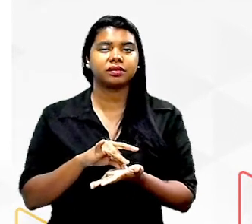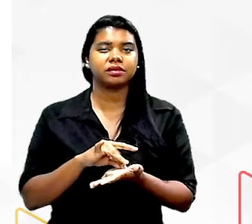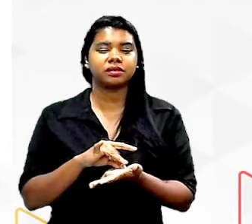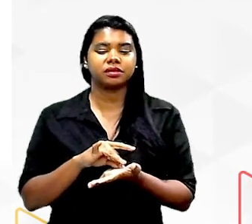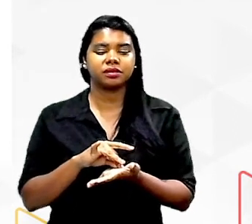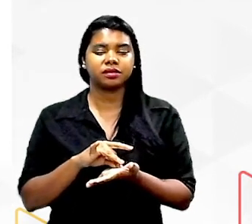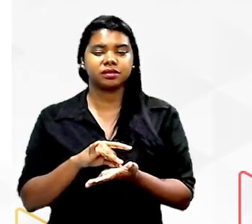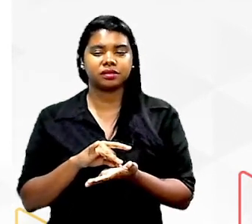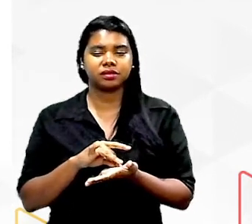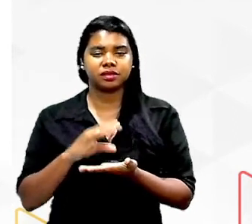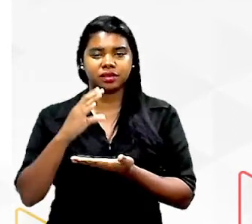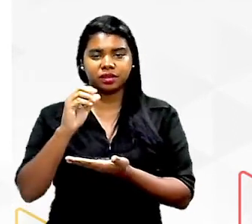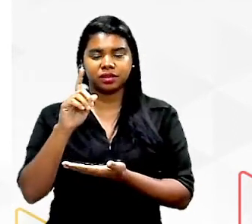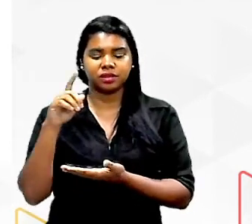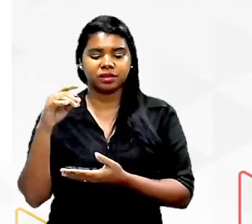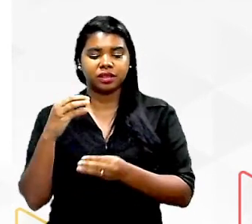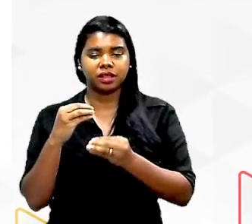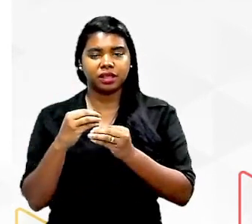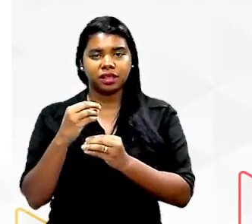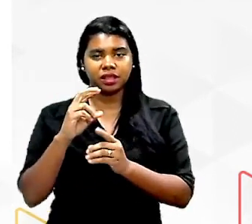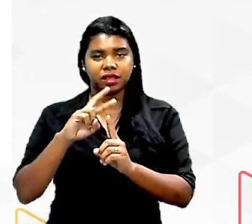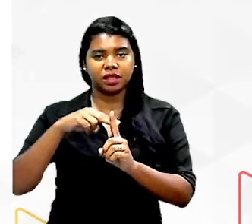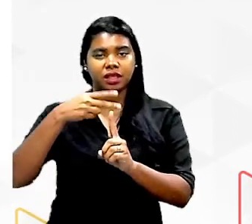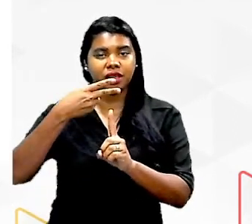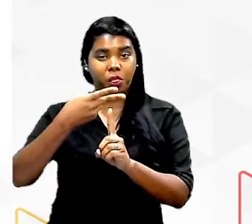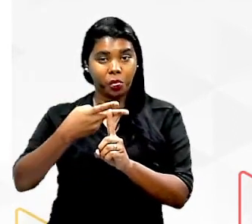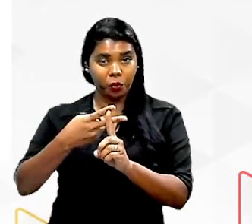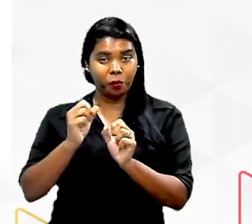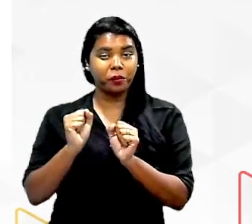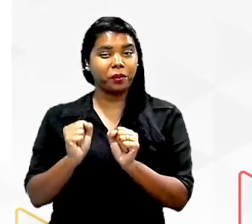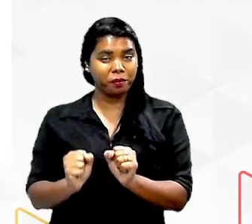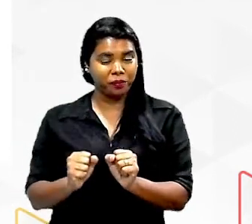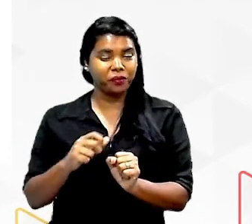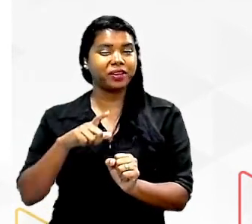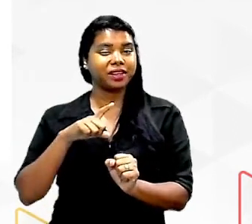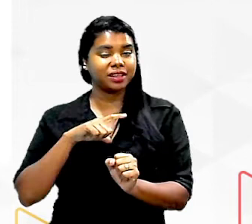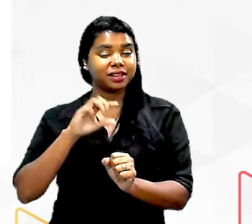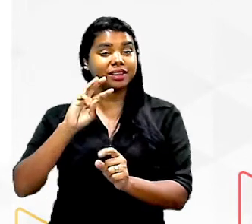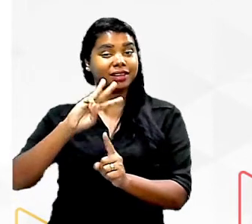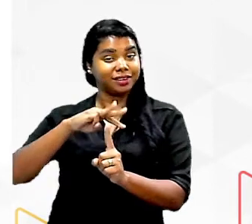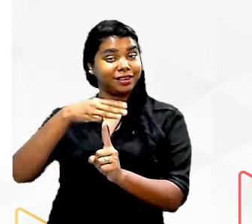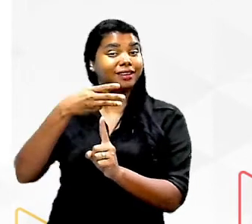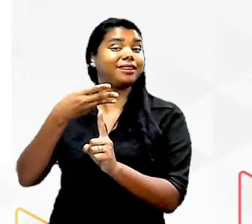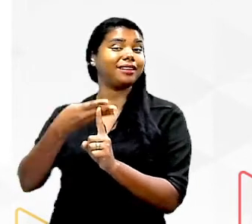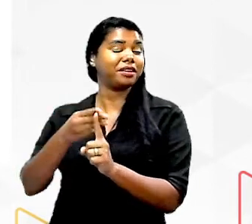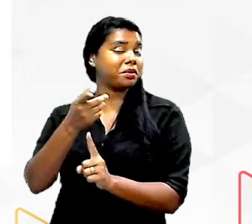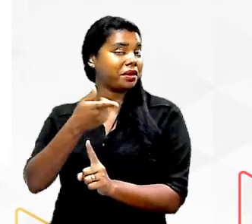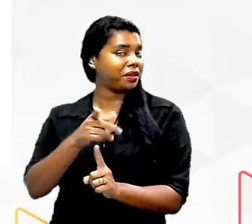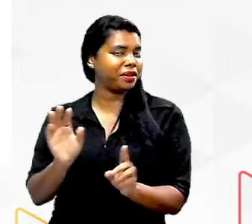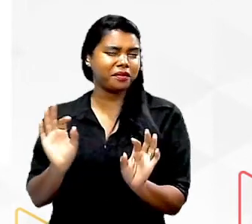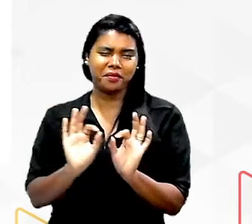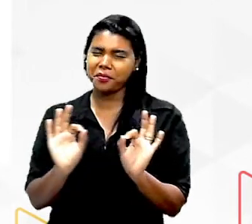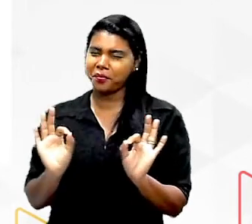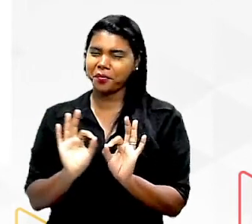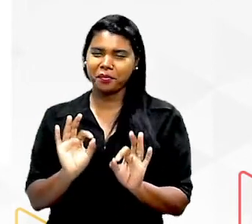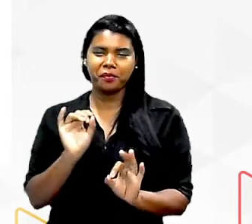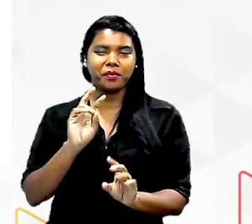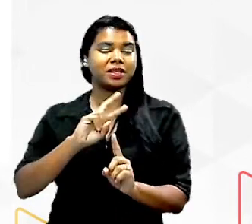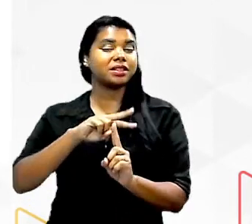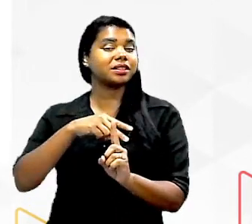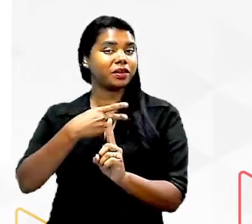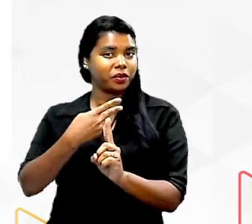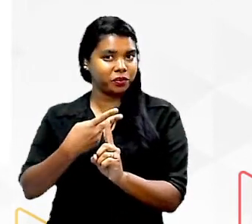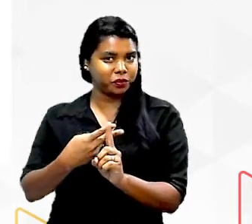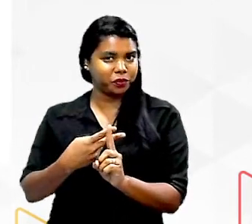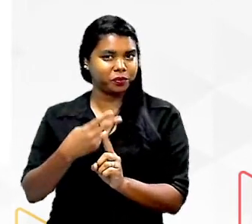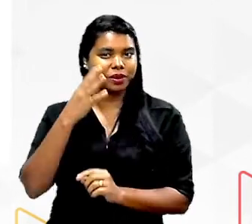ias insaturadas eu tenho ligação dupla posso até ter ligação tripla não é comum o normal é ser só ligação dupla